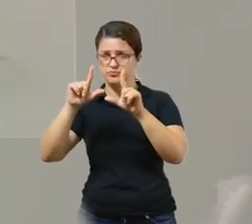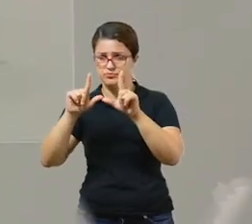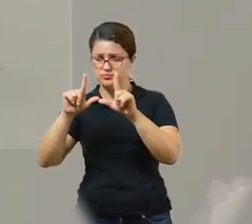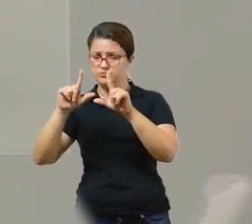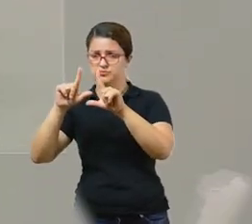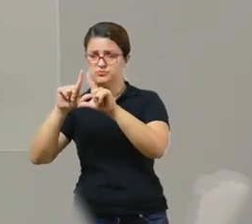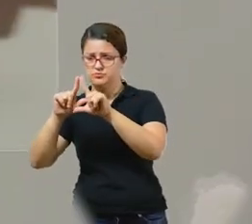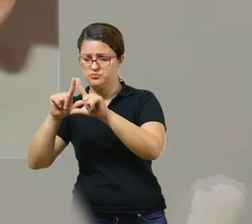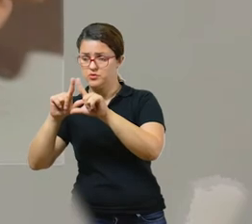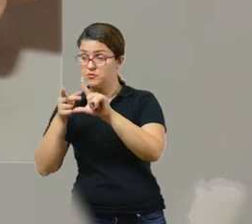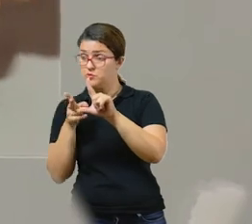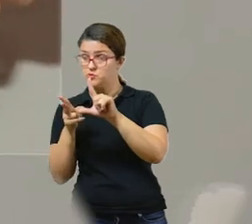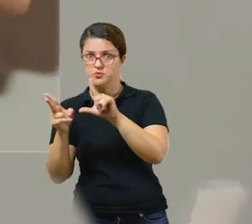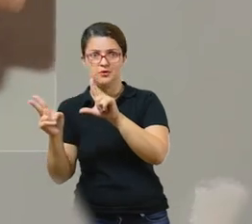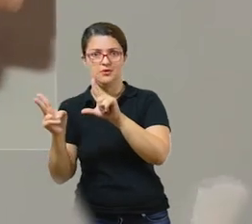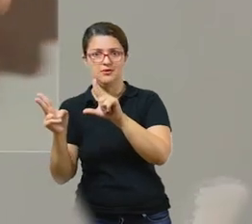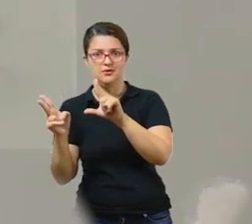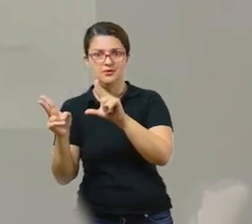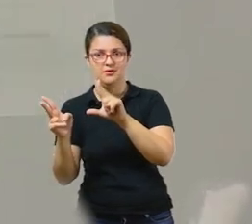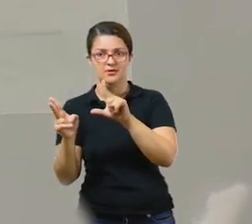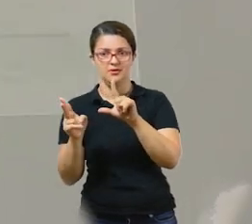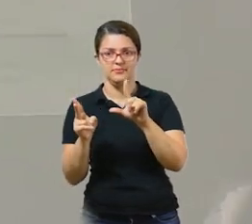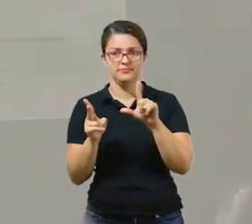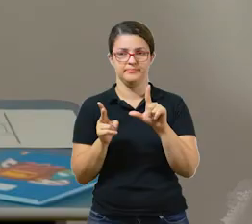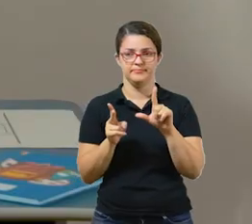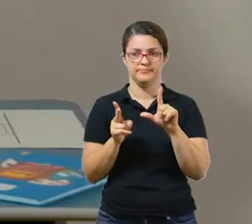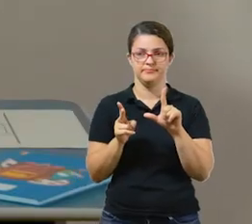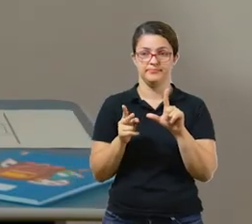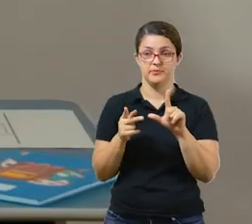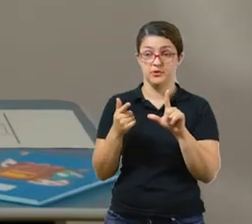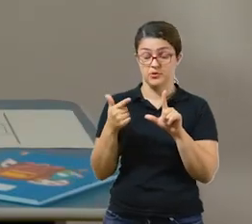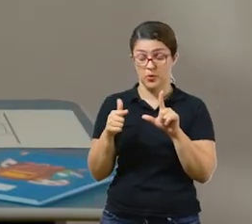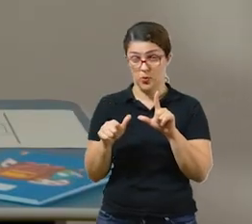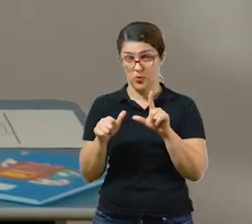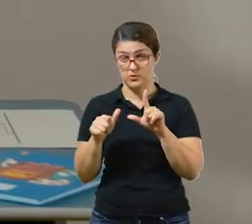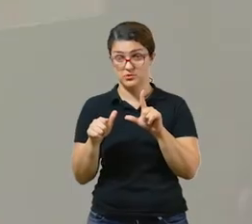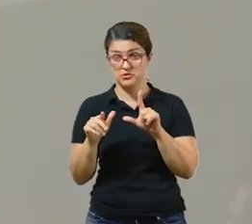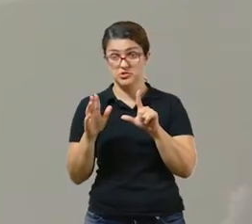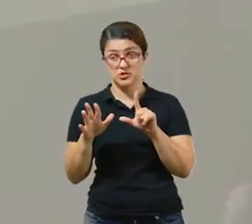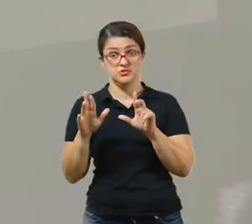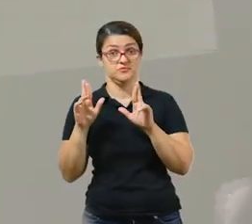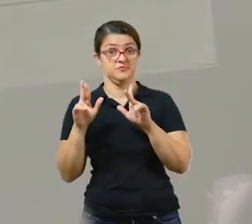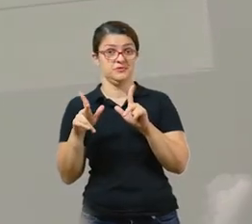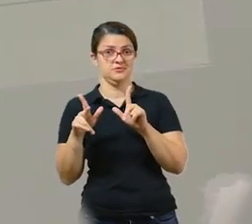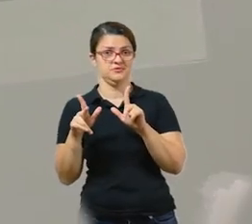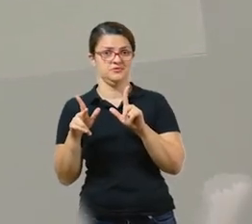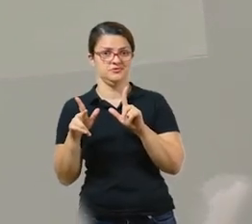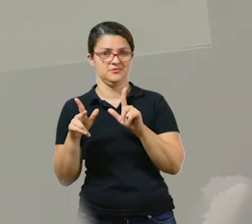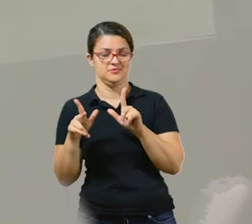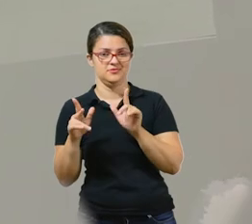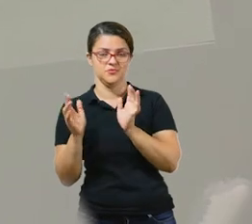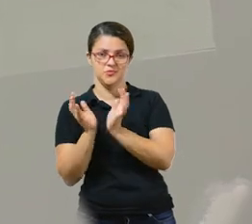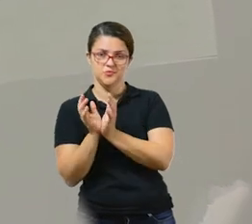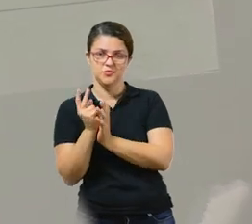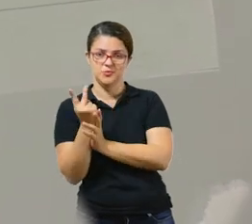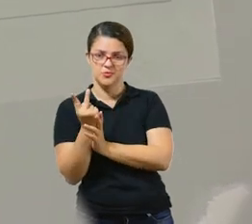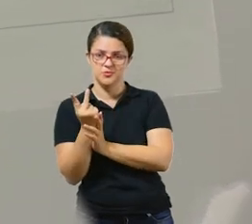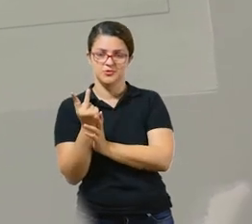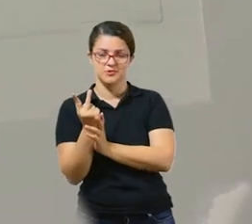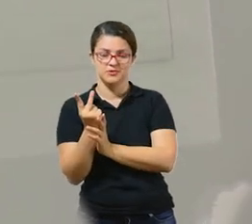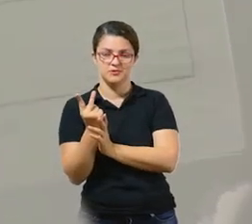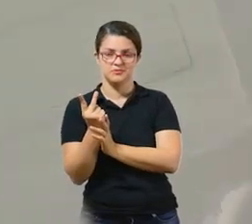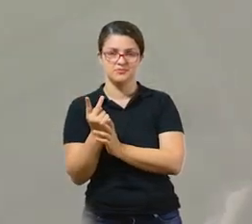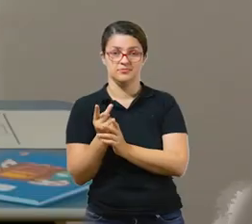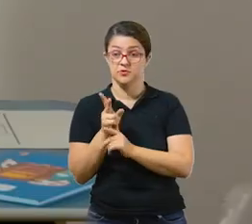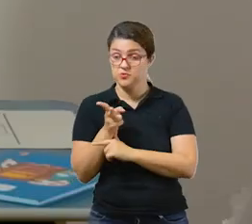e continuar completando ela. Essa aqui, já é um pouco mais complexa, é a do termo 2.